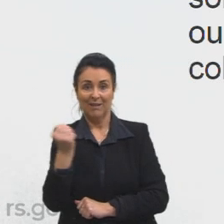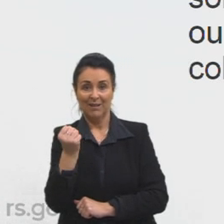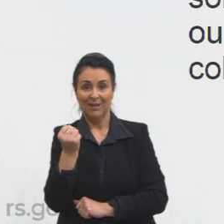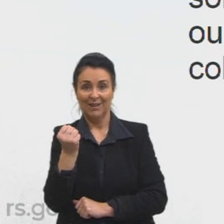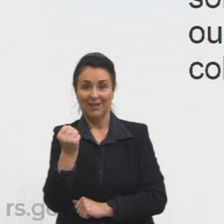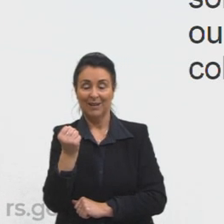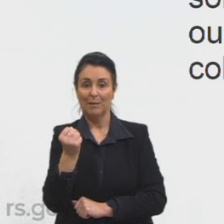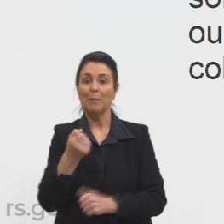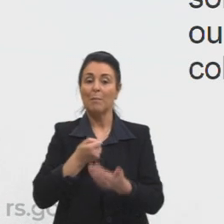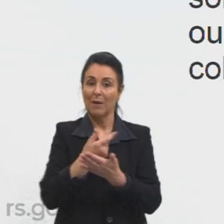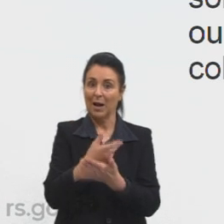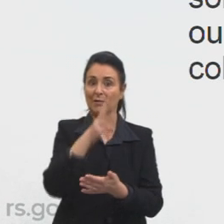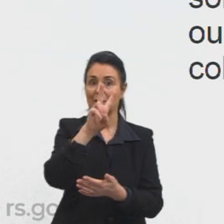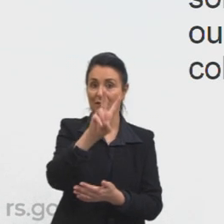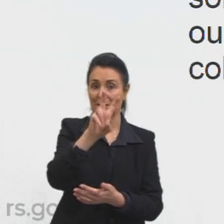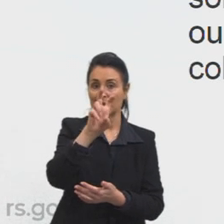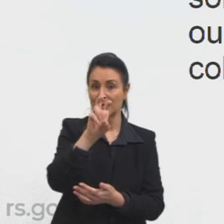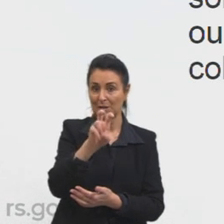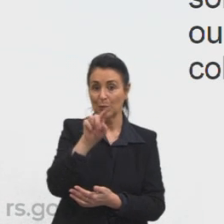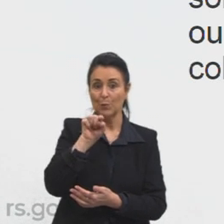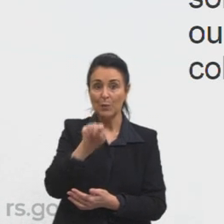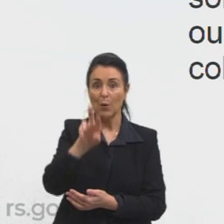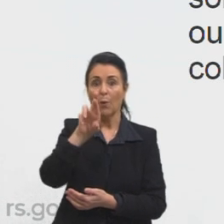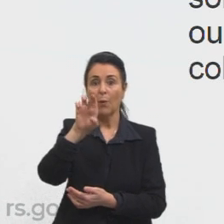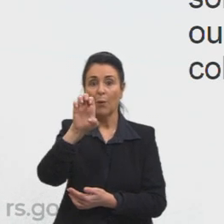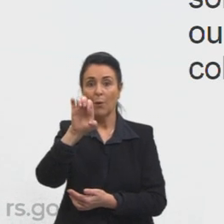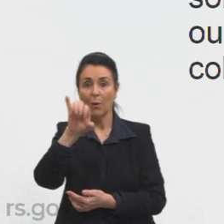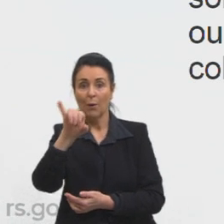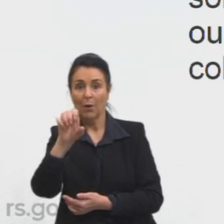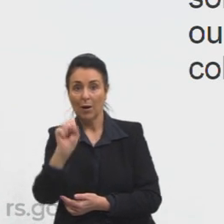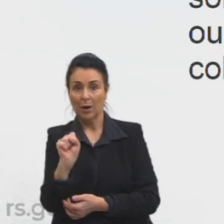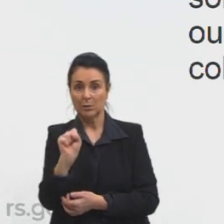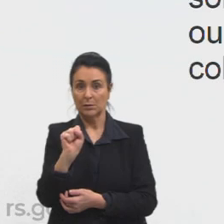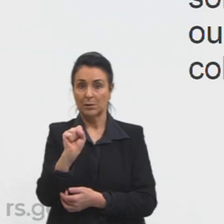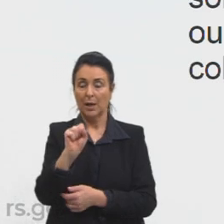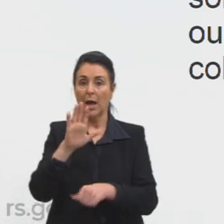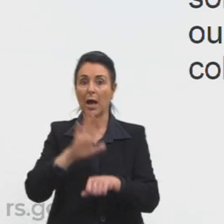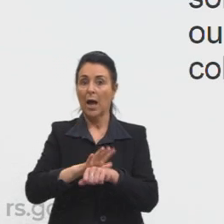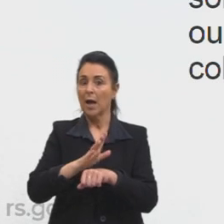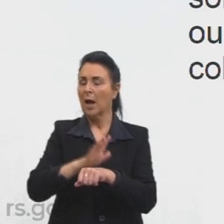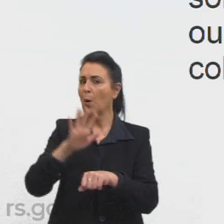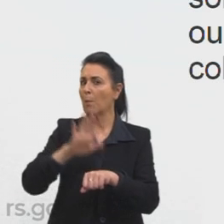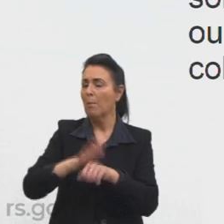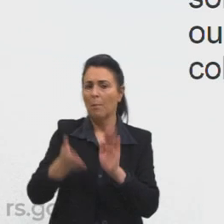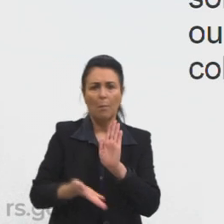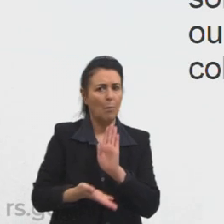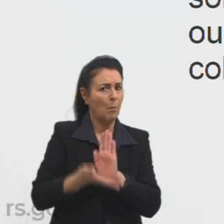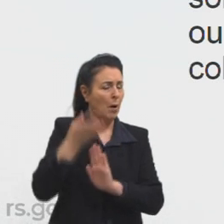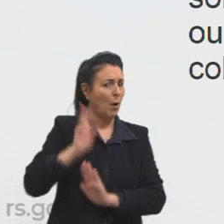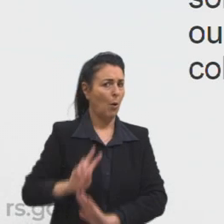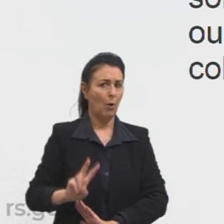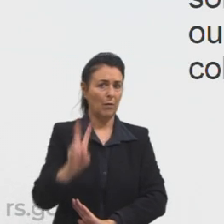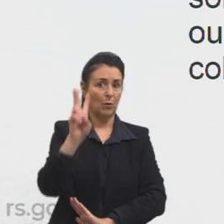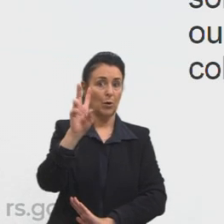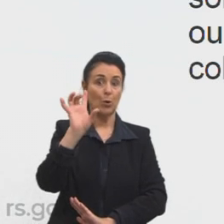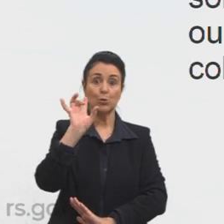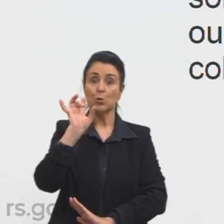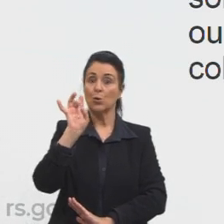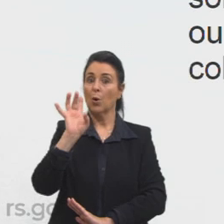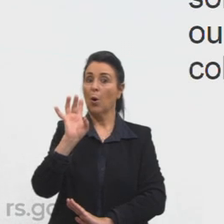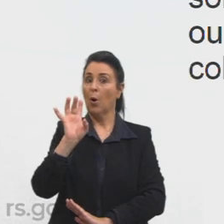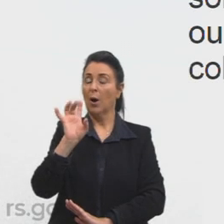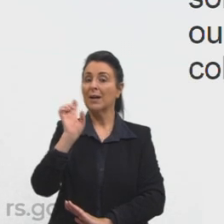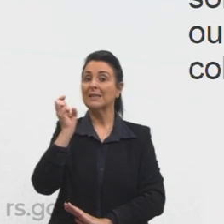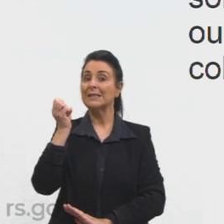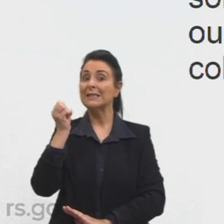mil réis e era o maior prêmio que era atribuído e era atribuído somente no caso de